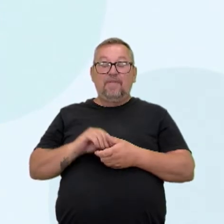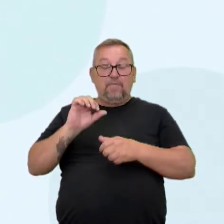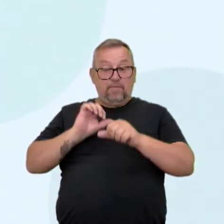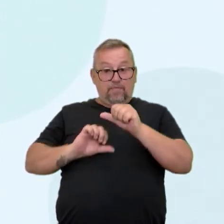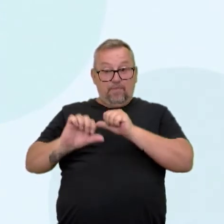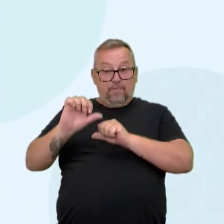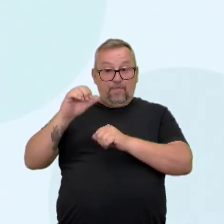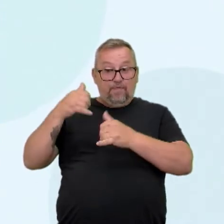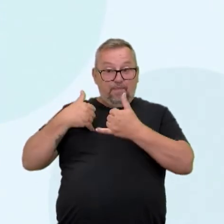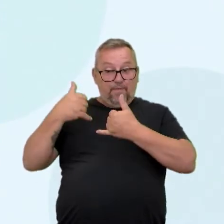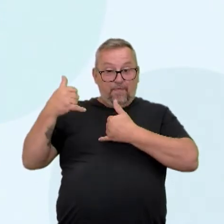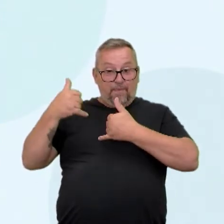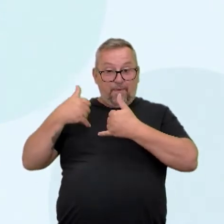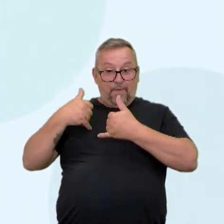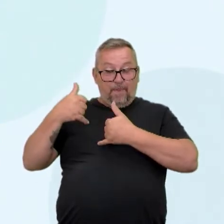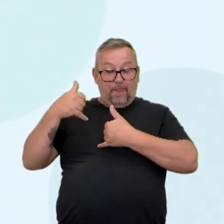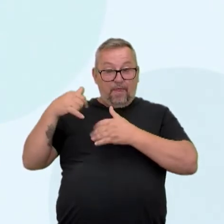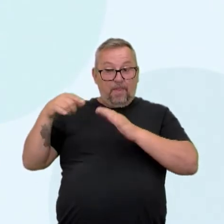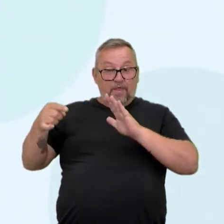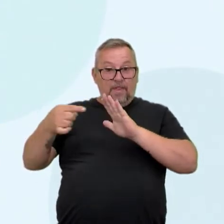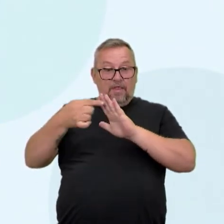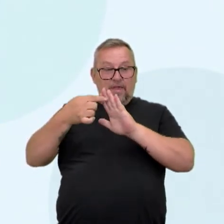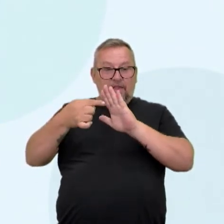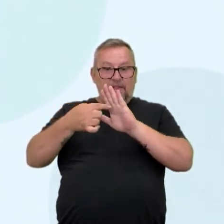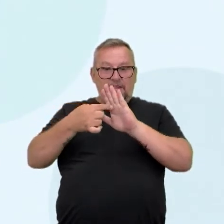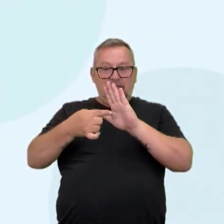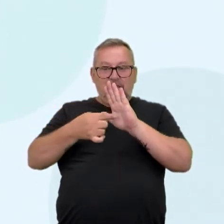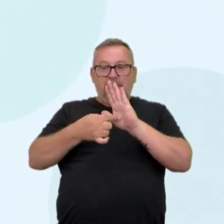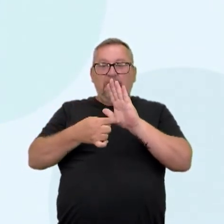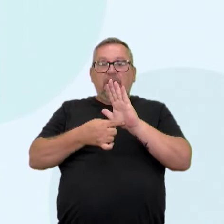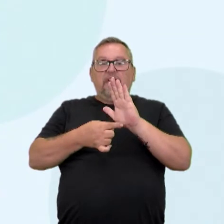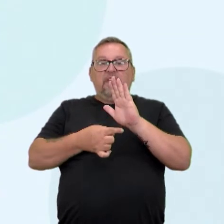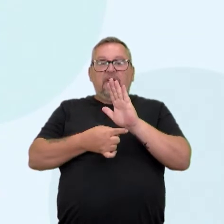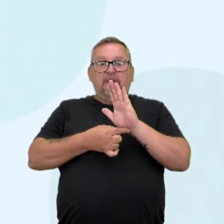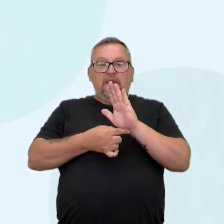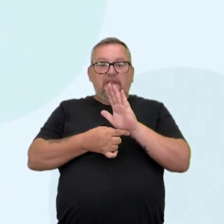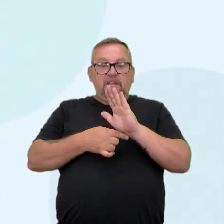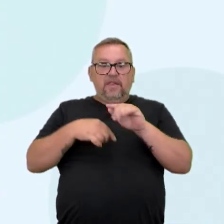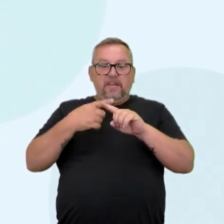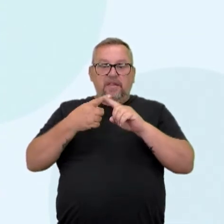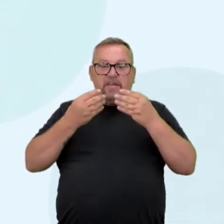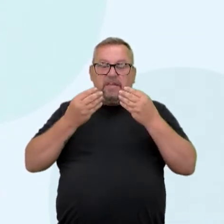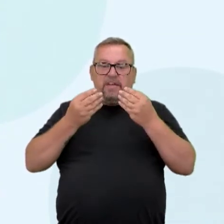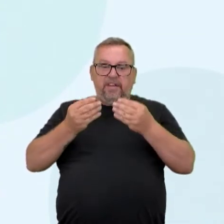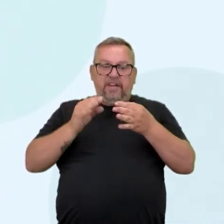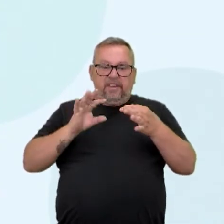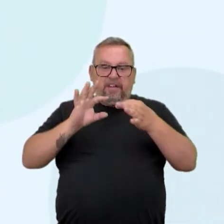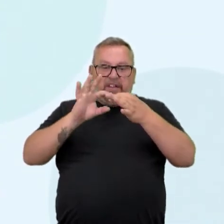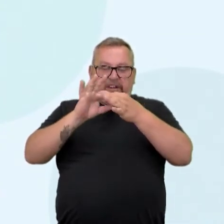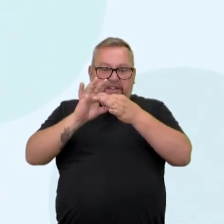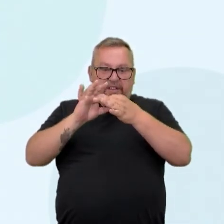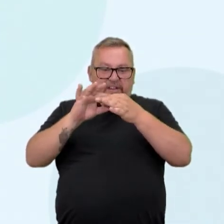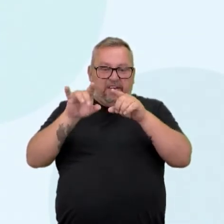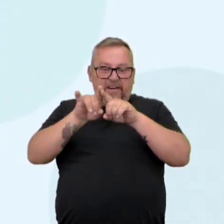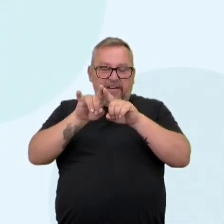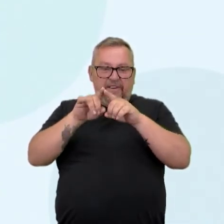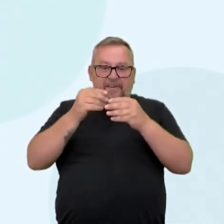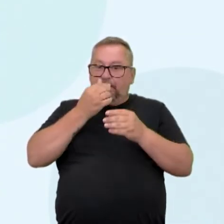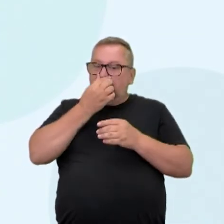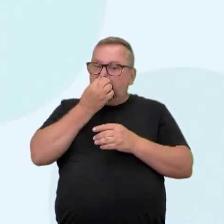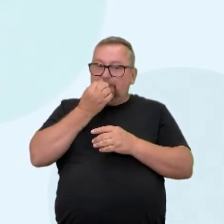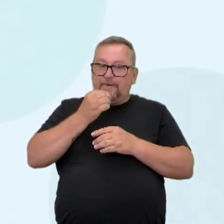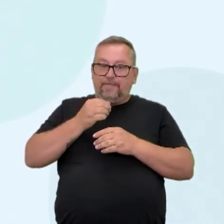ideias, que são textos, em tópicos. Estabelecendo conexões, aí entra aquilo que a Mafê falou, tá?